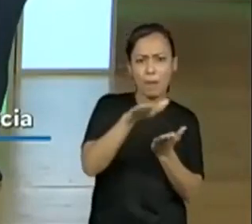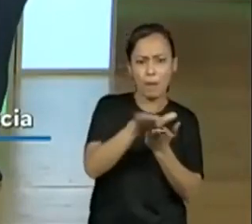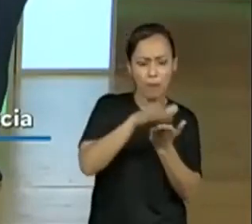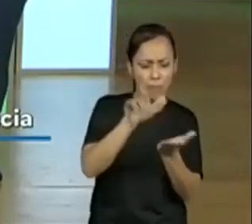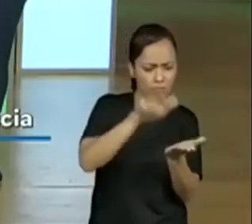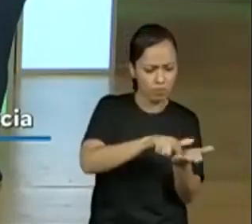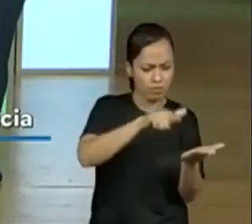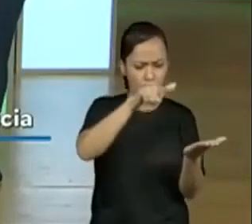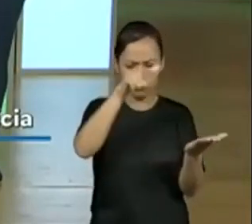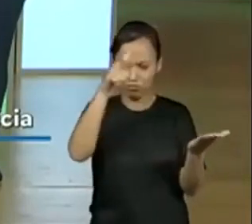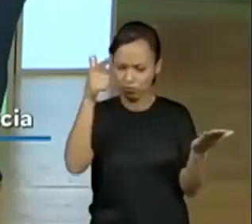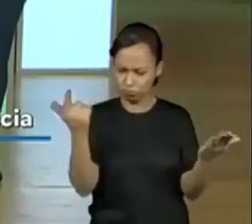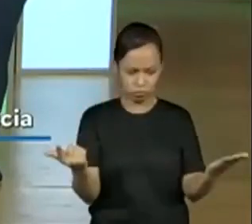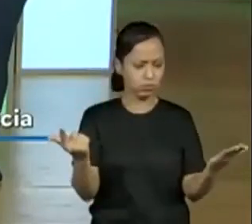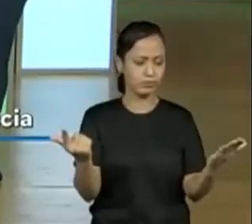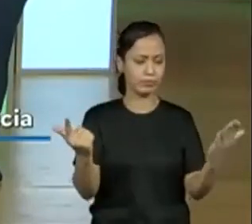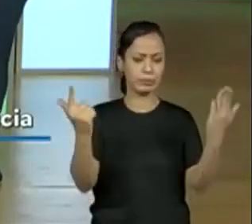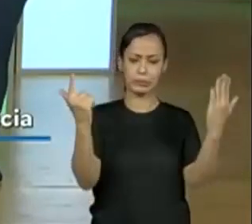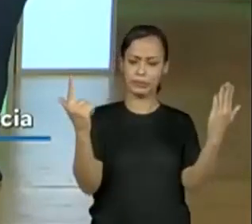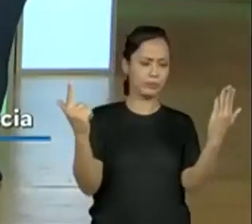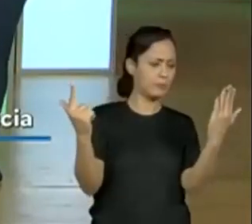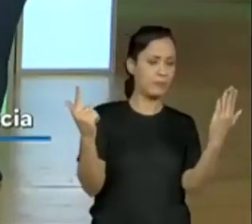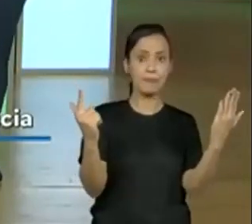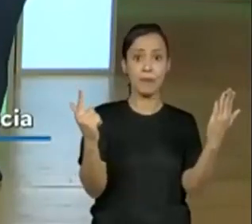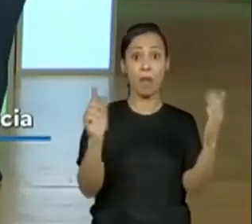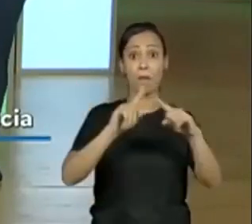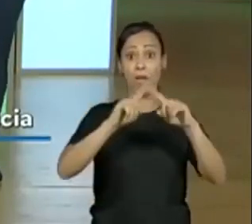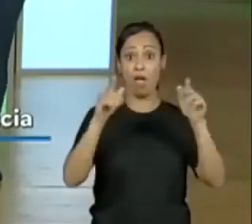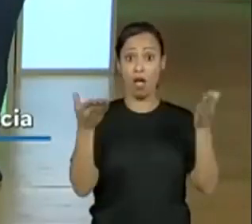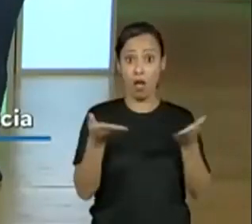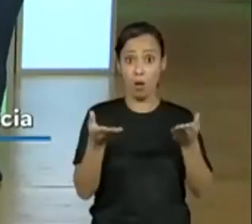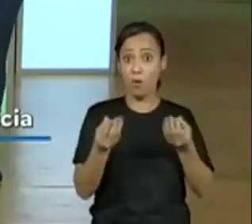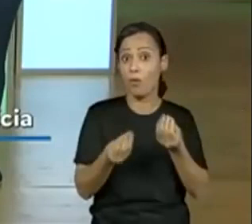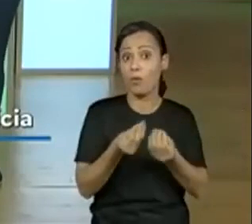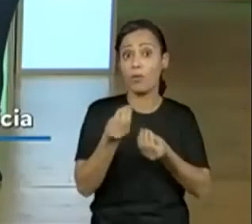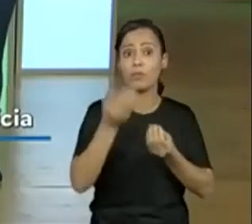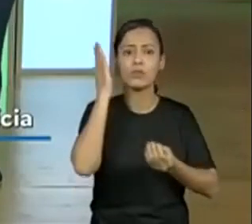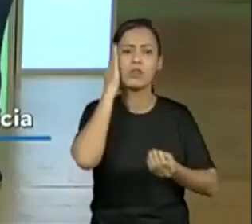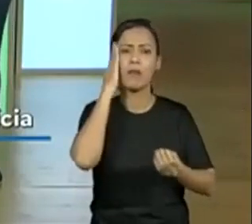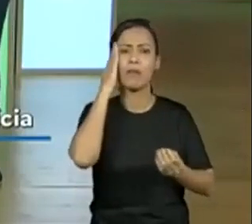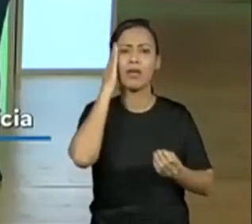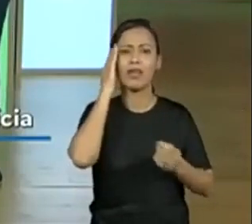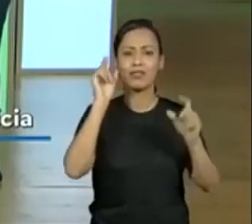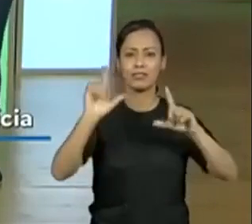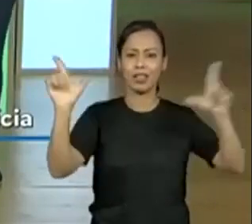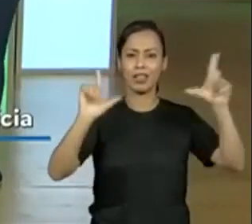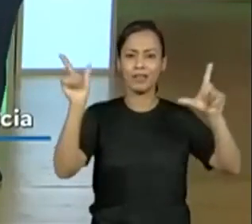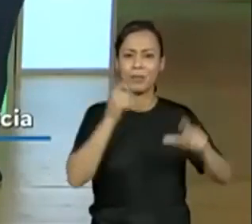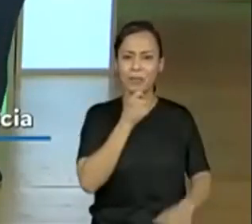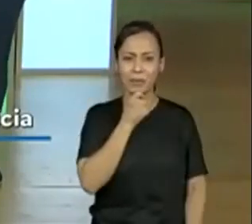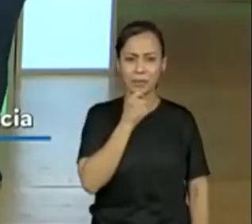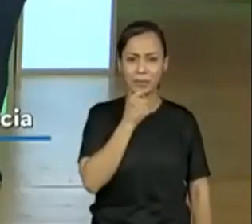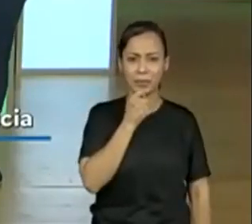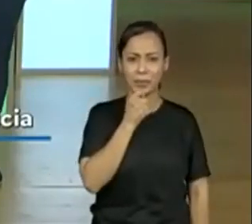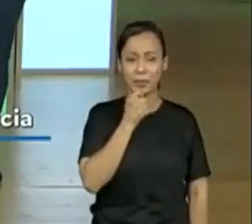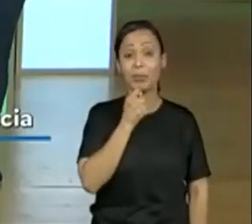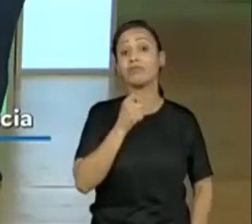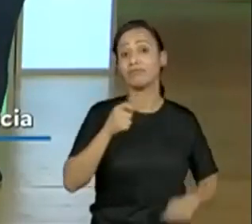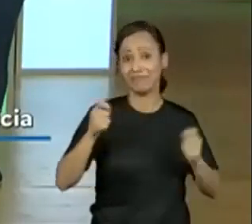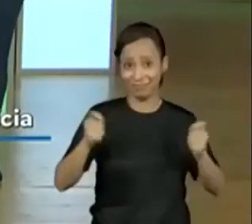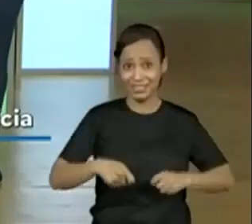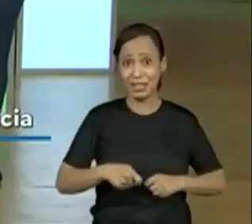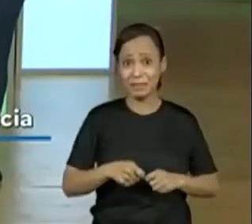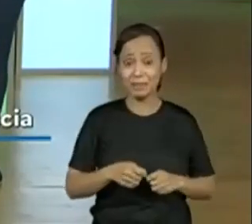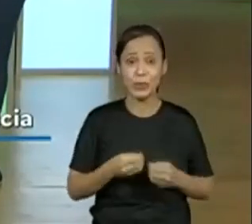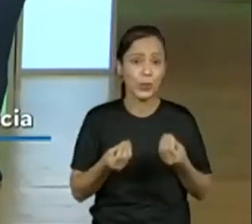Essa sequência, o foco é mais trabalhar a estrutura em si e o telejornal, que vai ficar mais para frente para a finalização